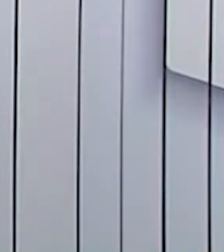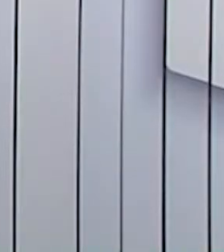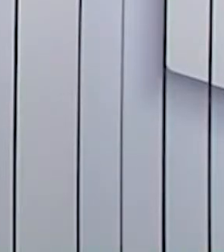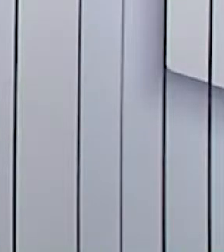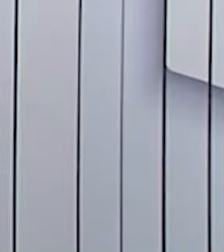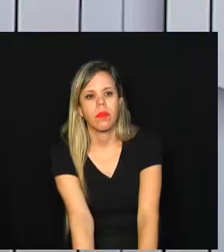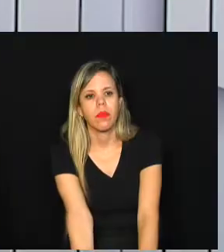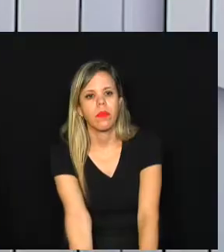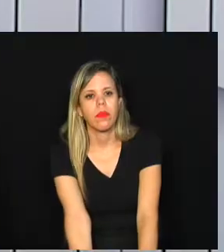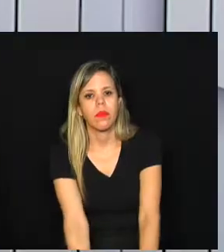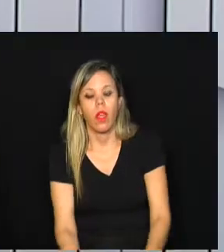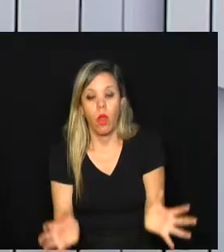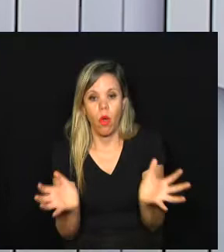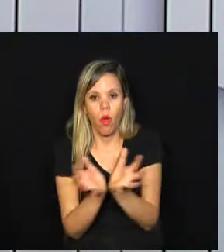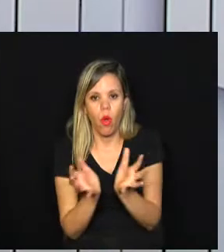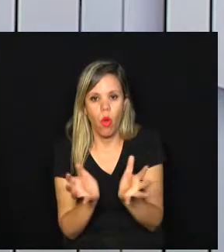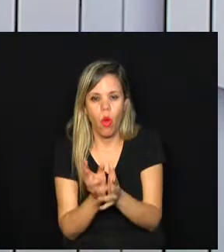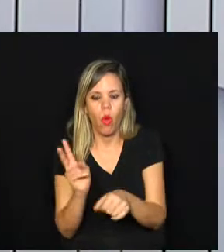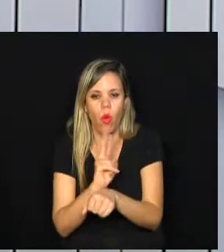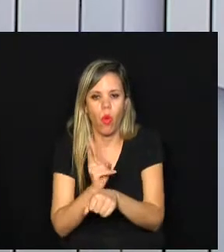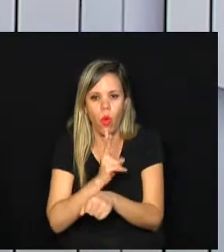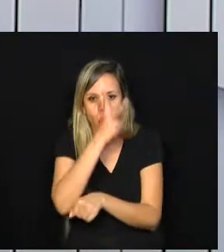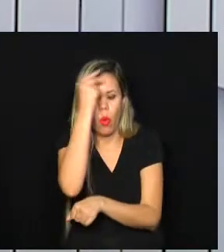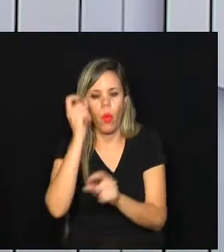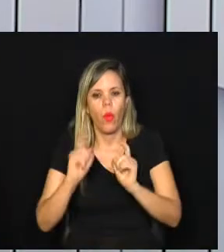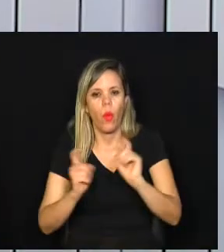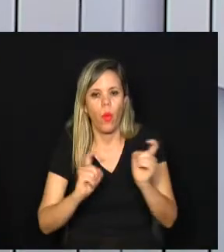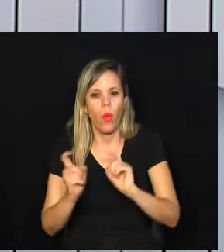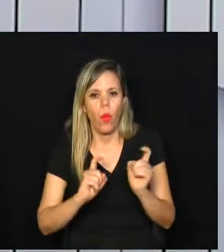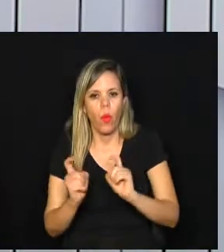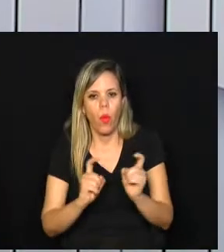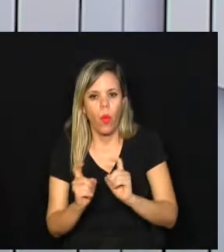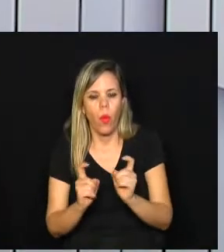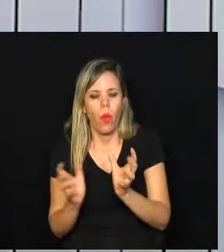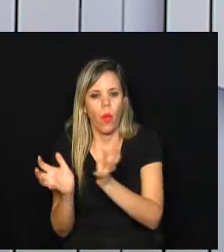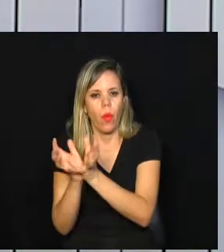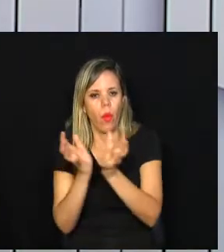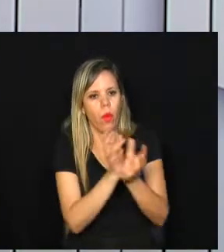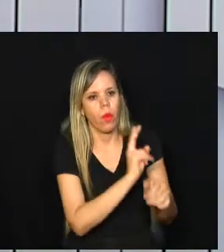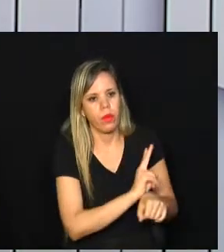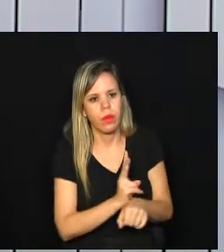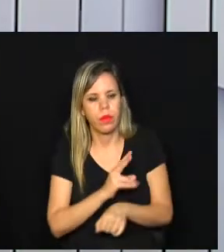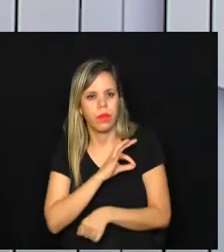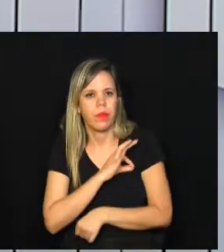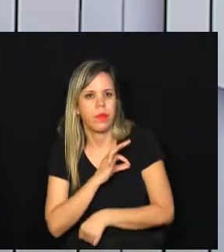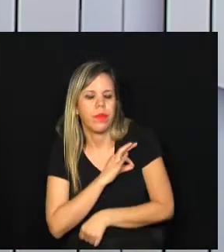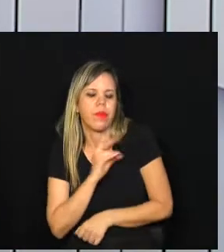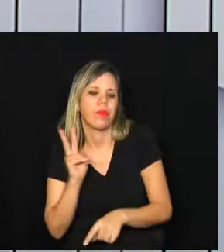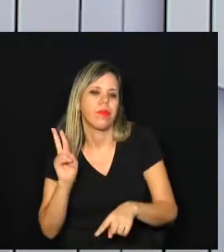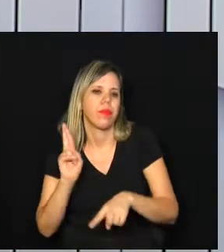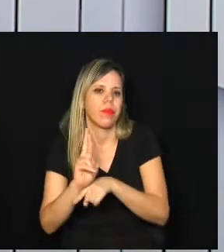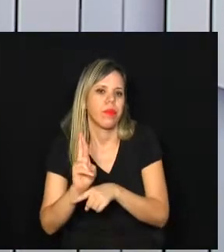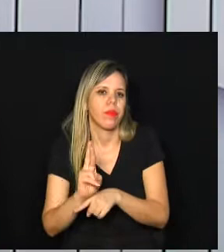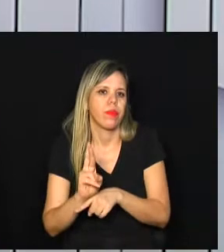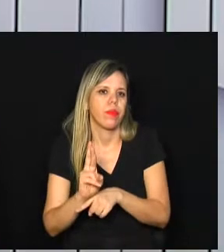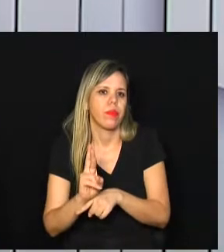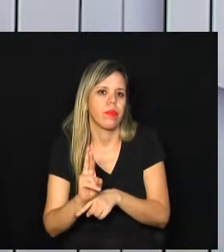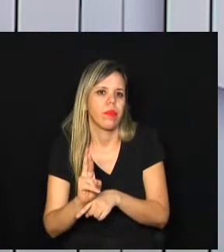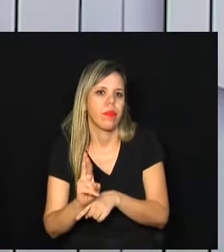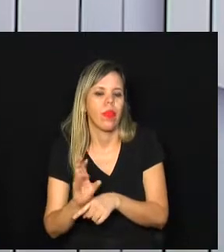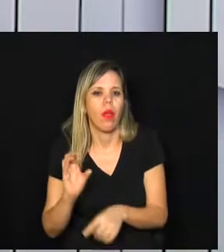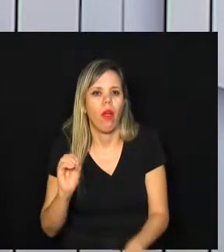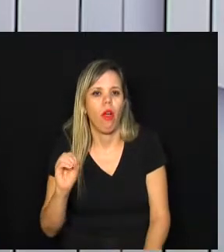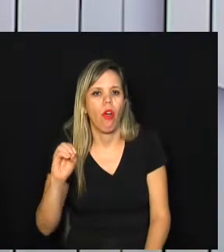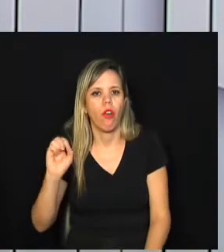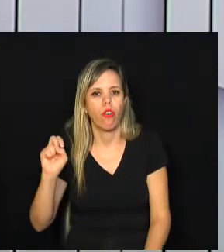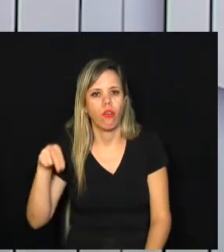Assuntos de Segurança Pública promoveu uma reunião entre as Forças de Segurança com os representantes dos Consegues da